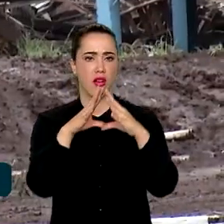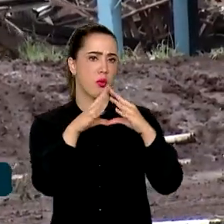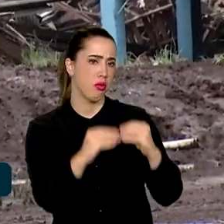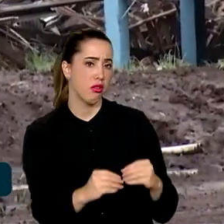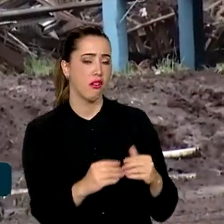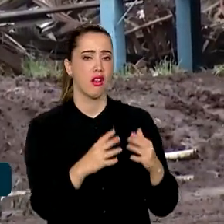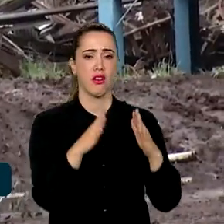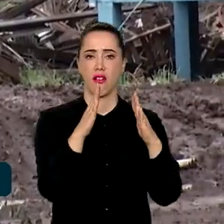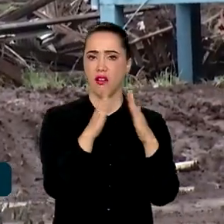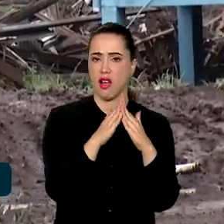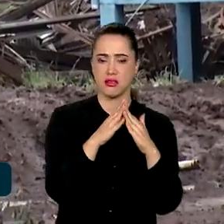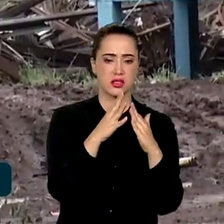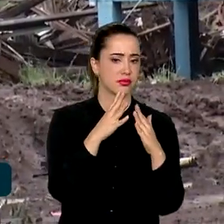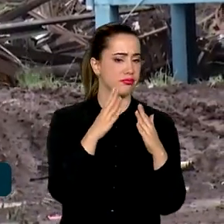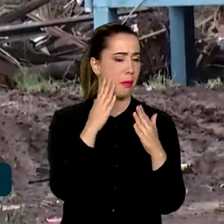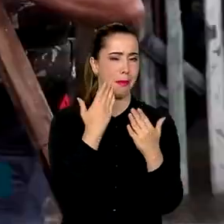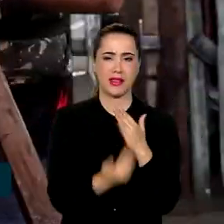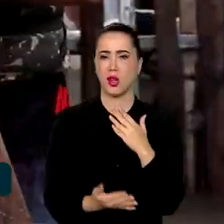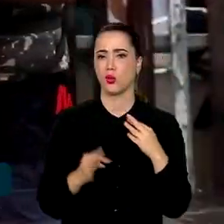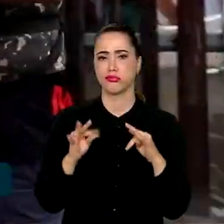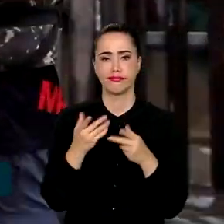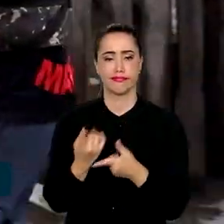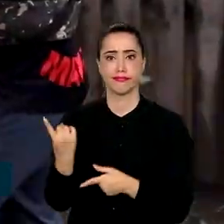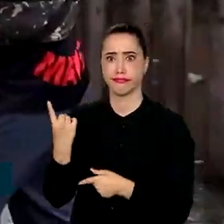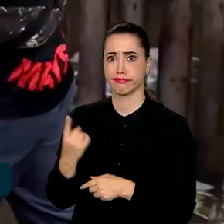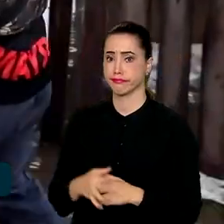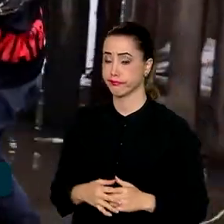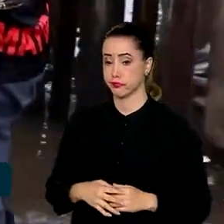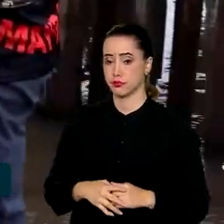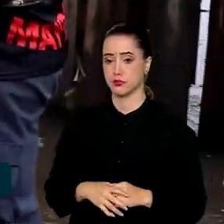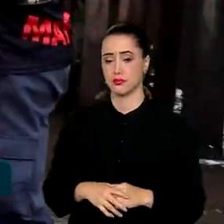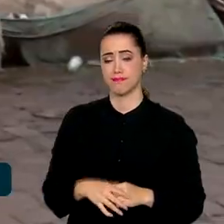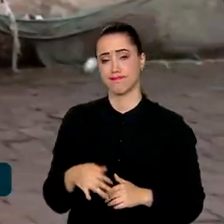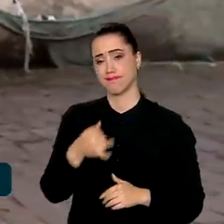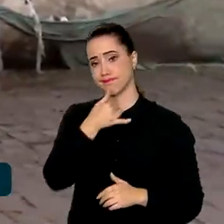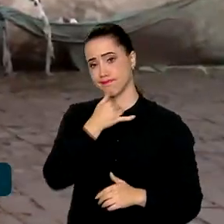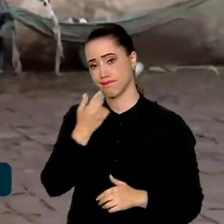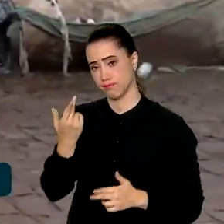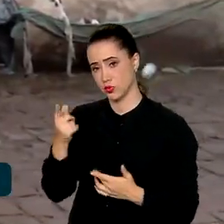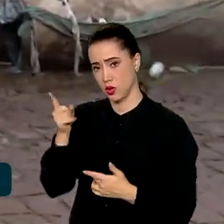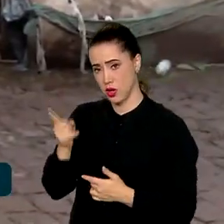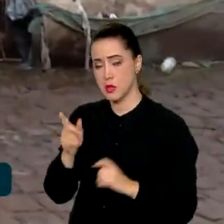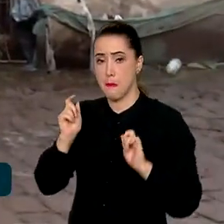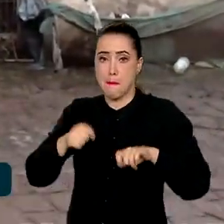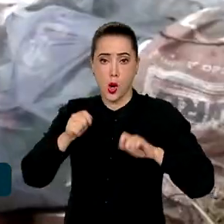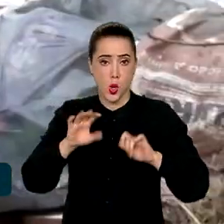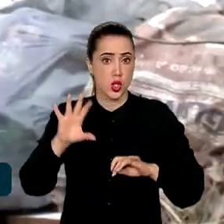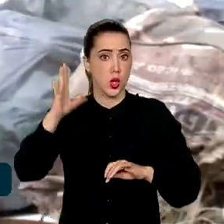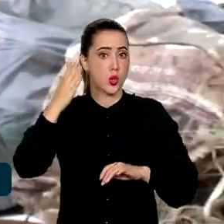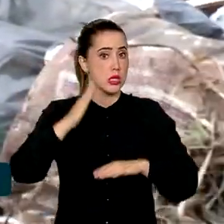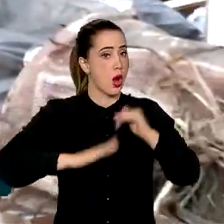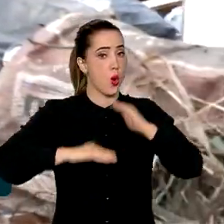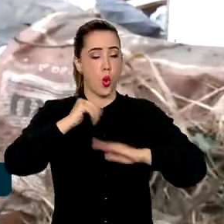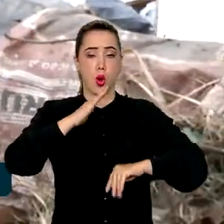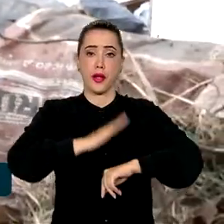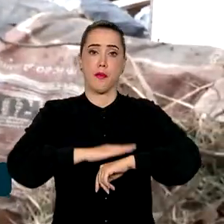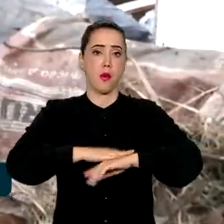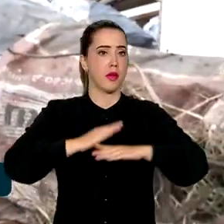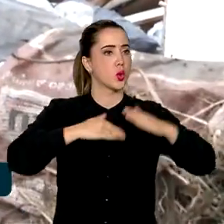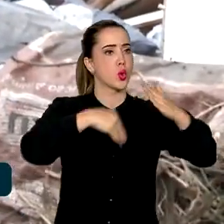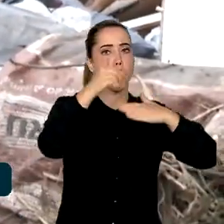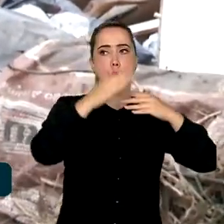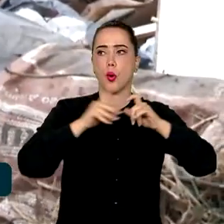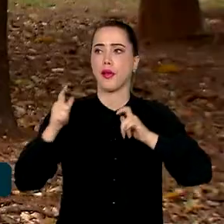incontáveis casas destruídas. Tragédias como essa podem acontecer a qualquer momento e em